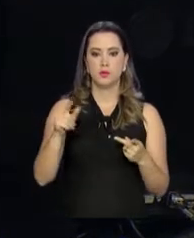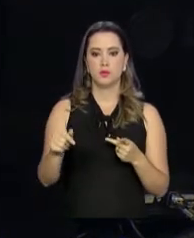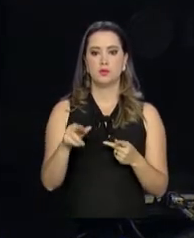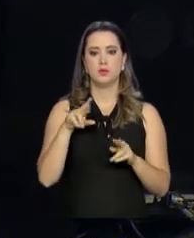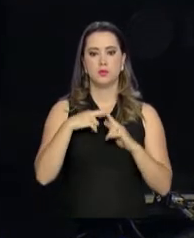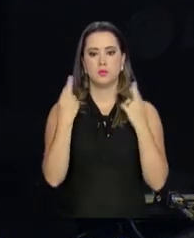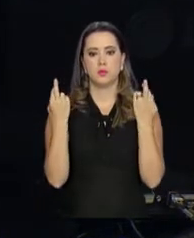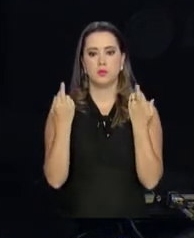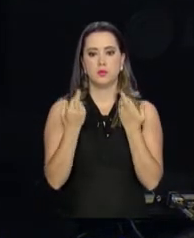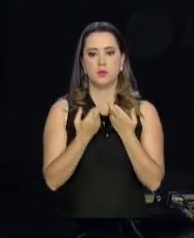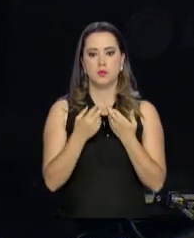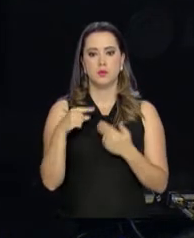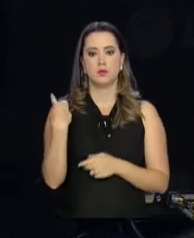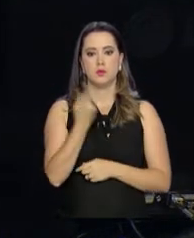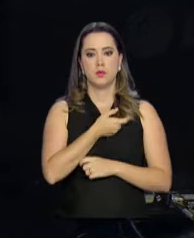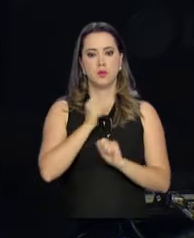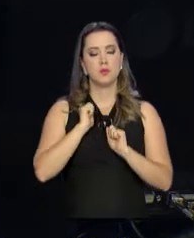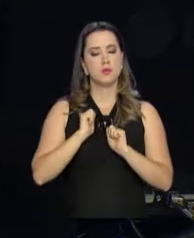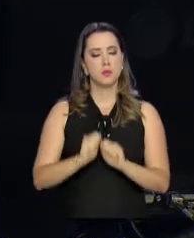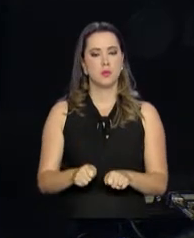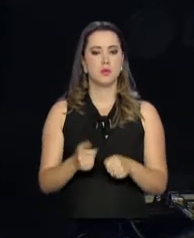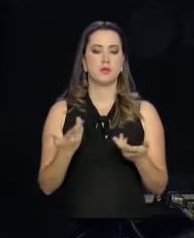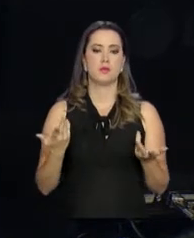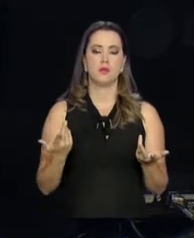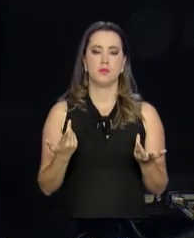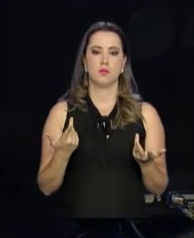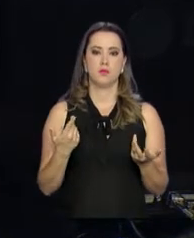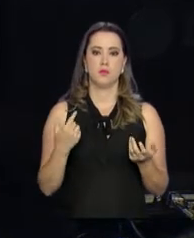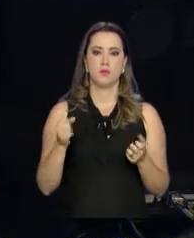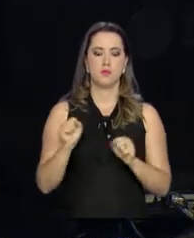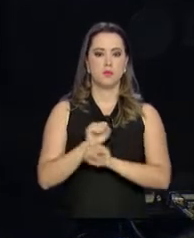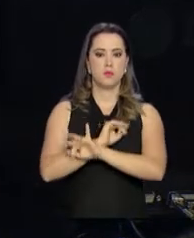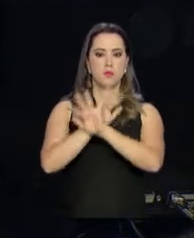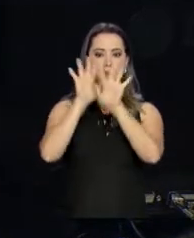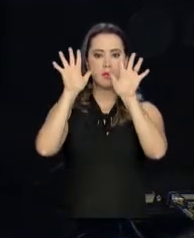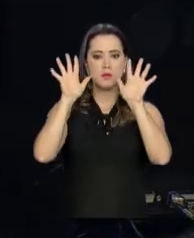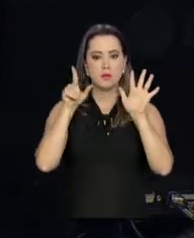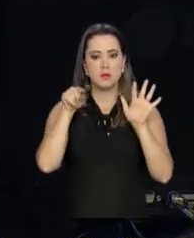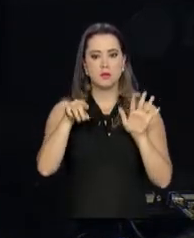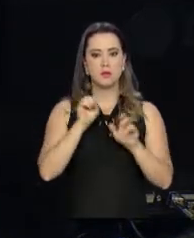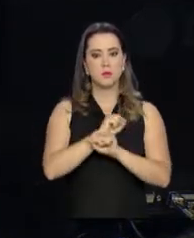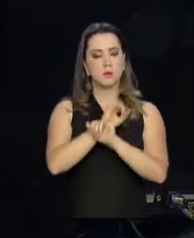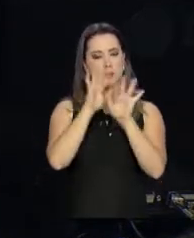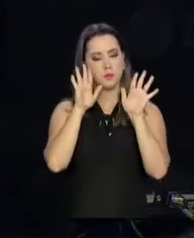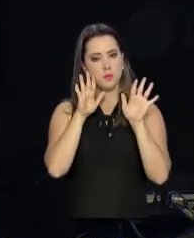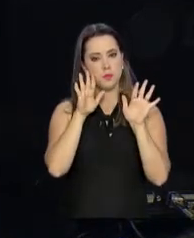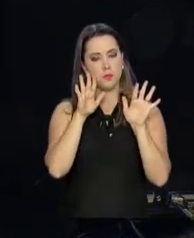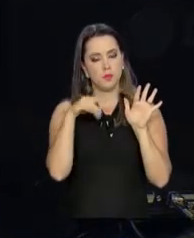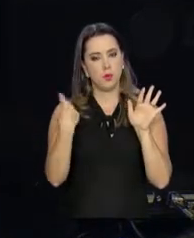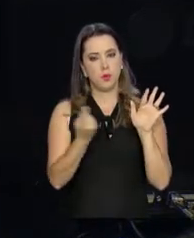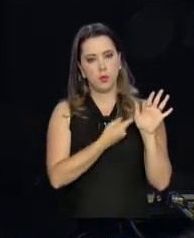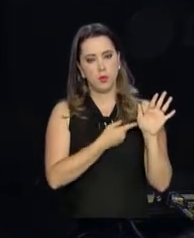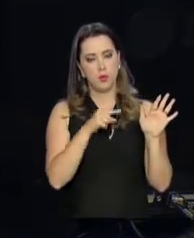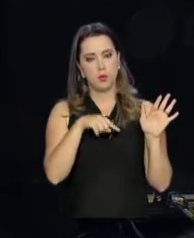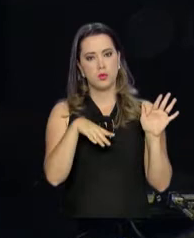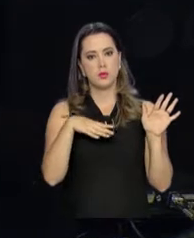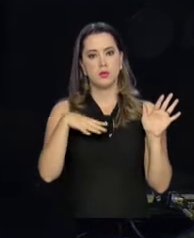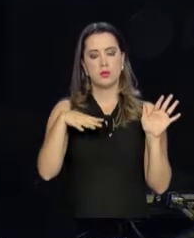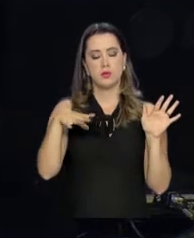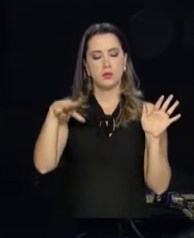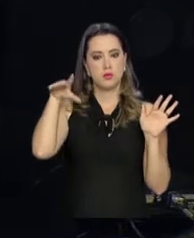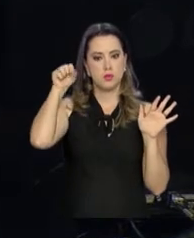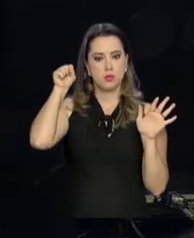reunião para que nós possamos transparentemente ouvir